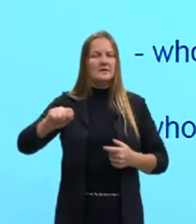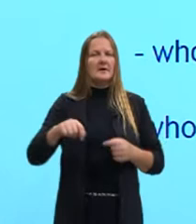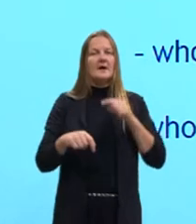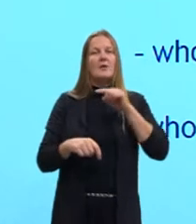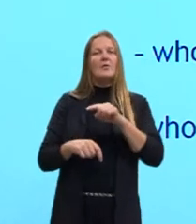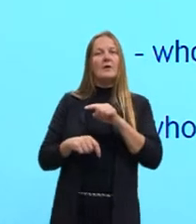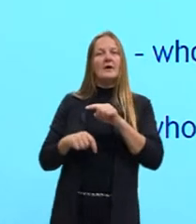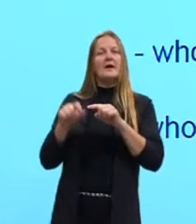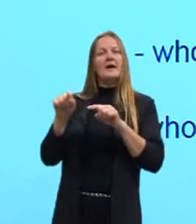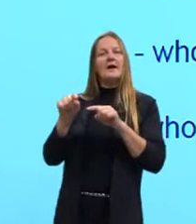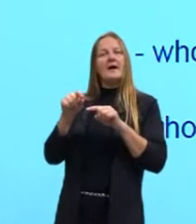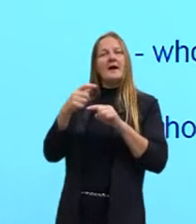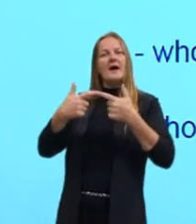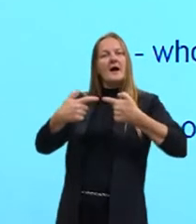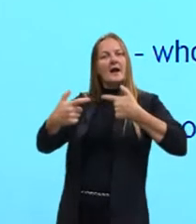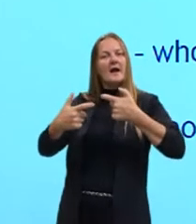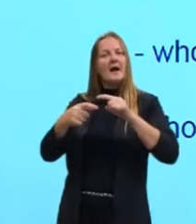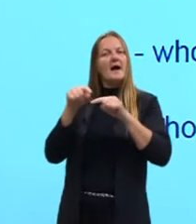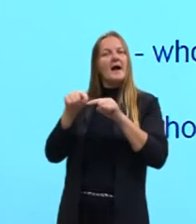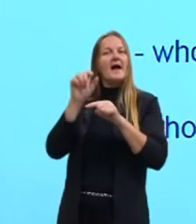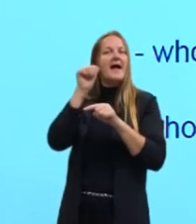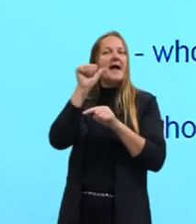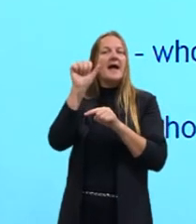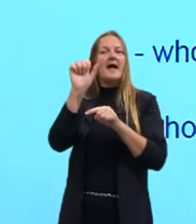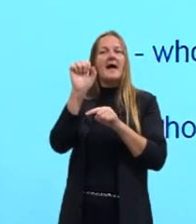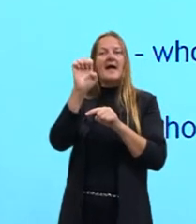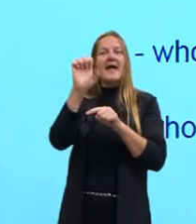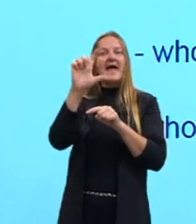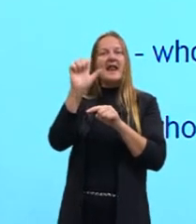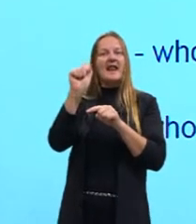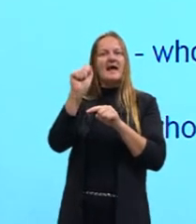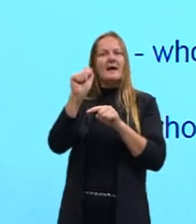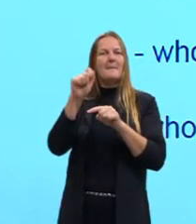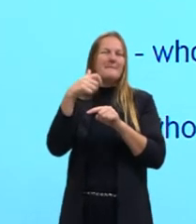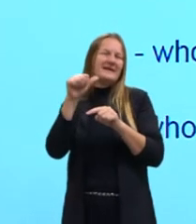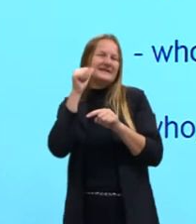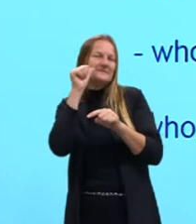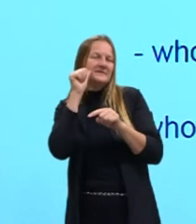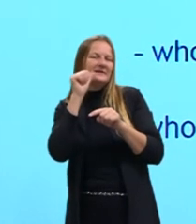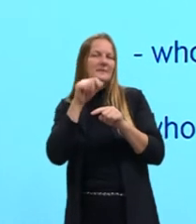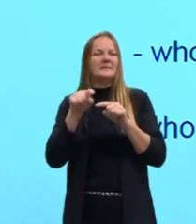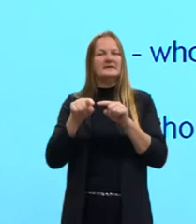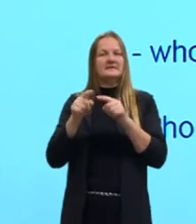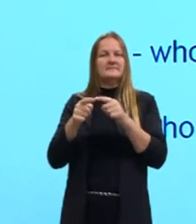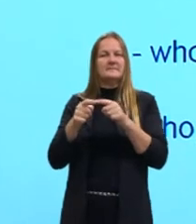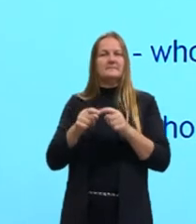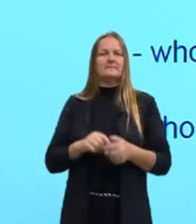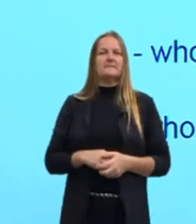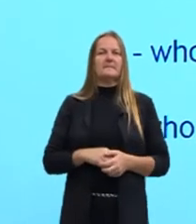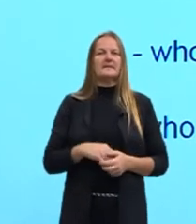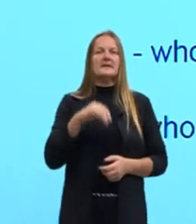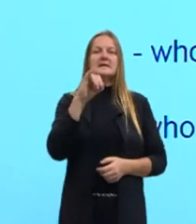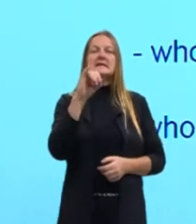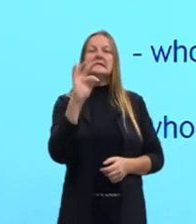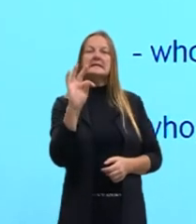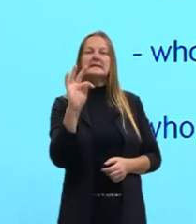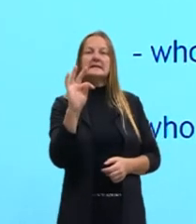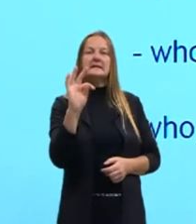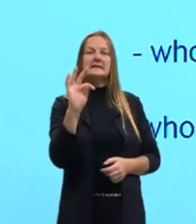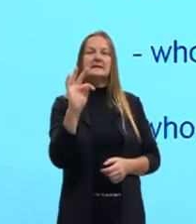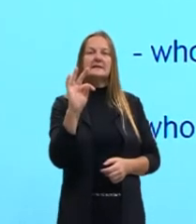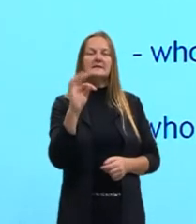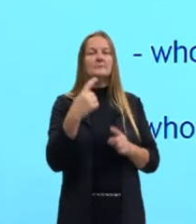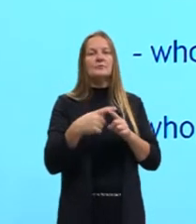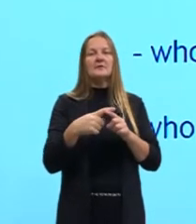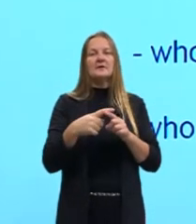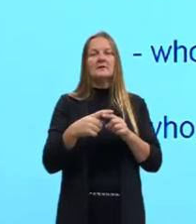Certo? Então, sempre vão ter, em algum momento, eles vão aparecer explícito, claramente, it, a